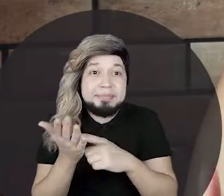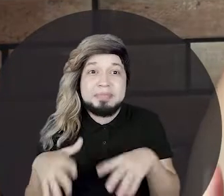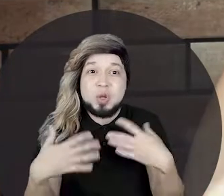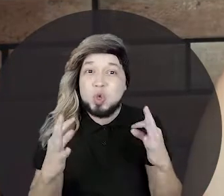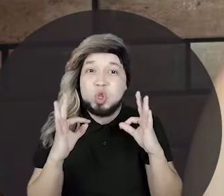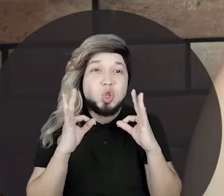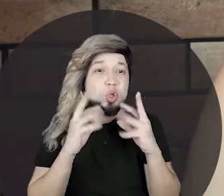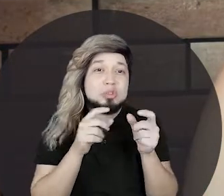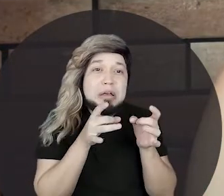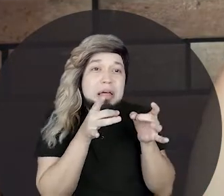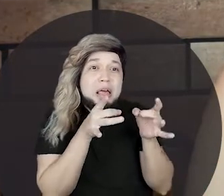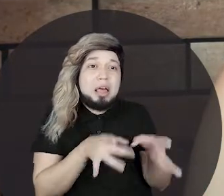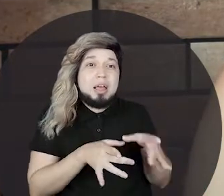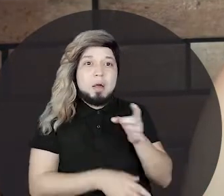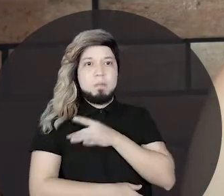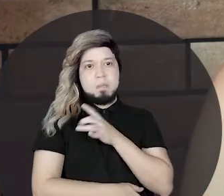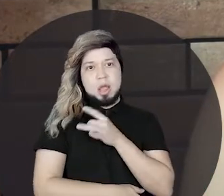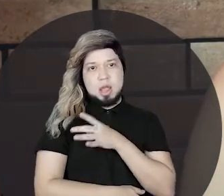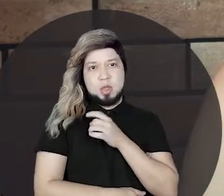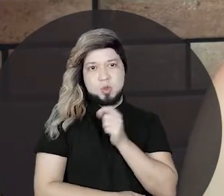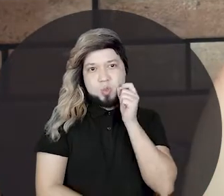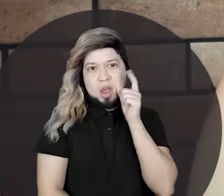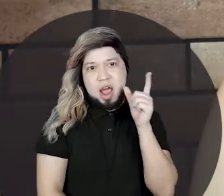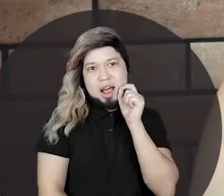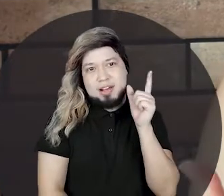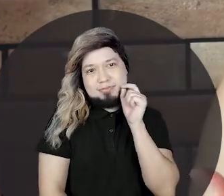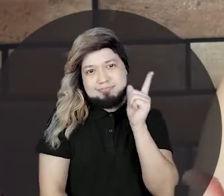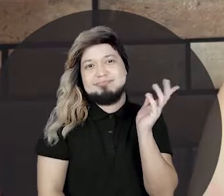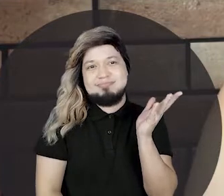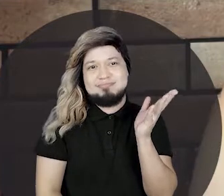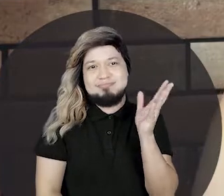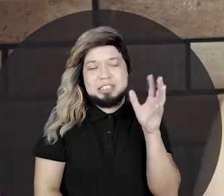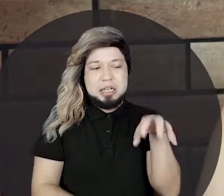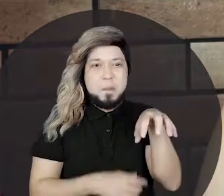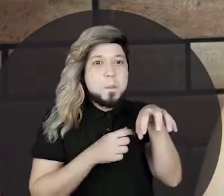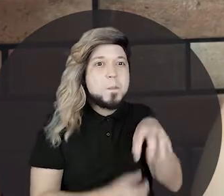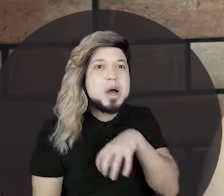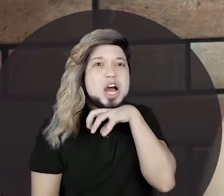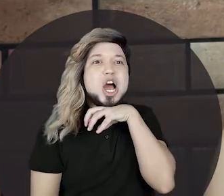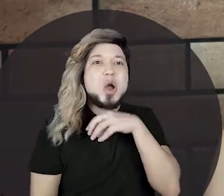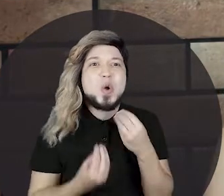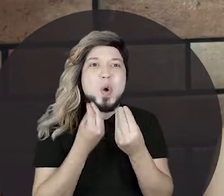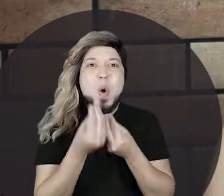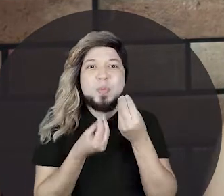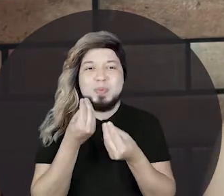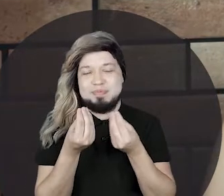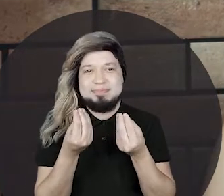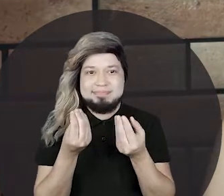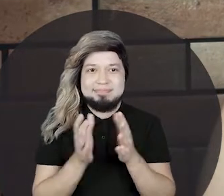todos desistiram, porque estavam com medo, né? De botar o guizo no pescoço do gato.